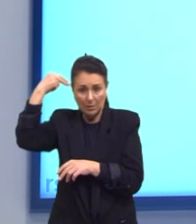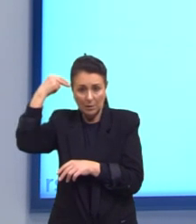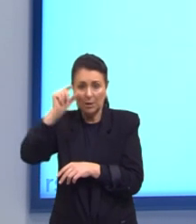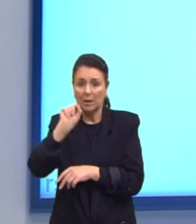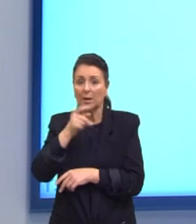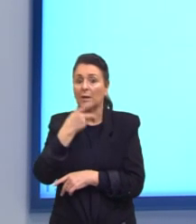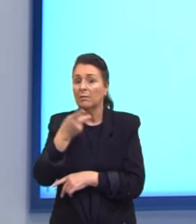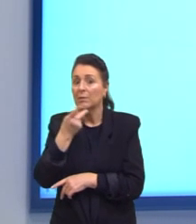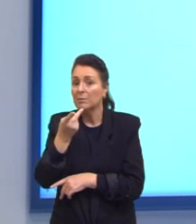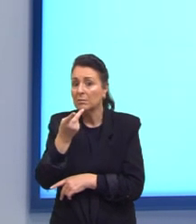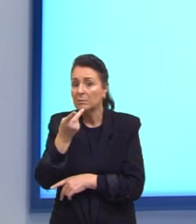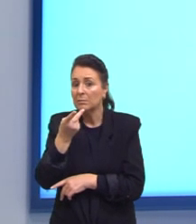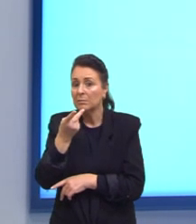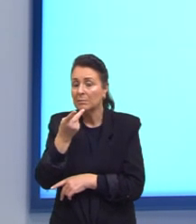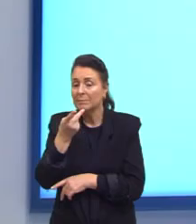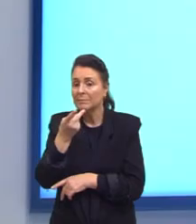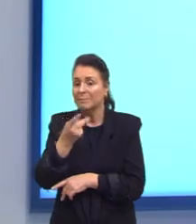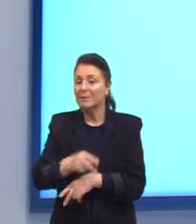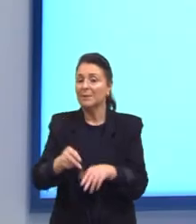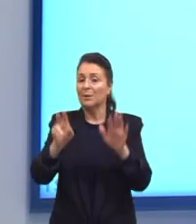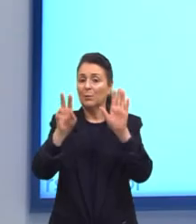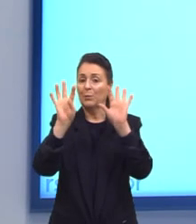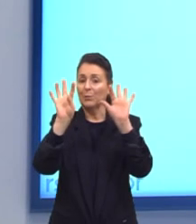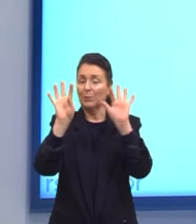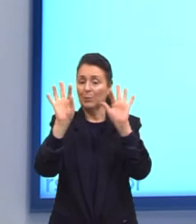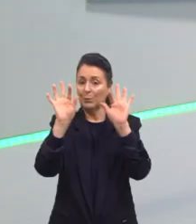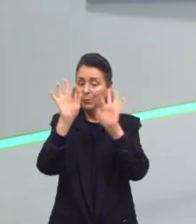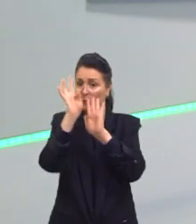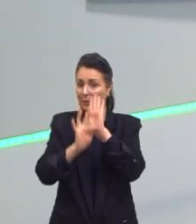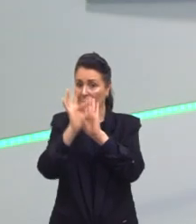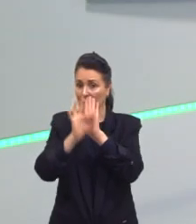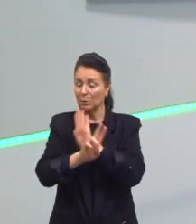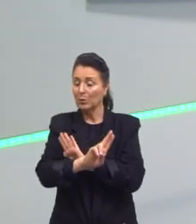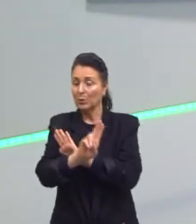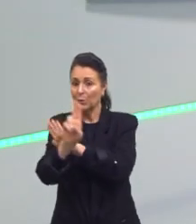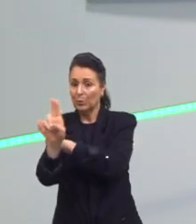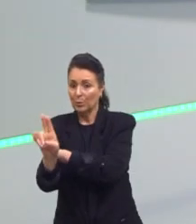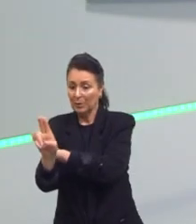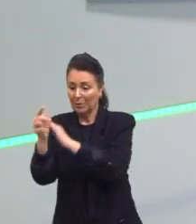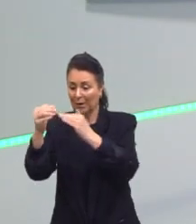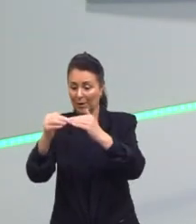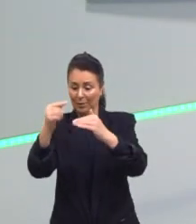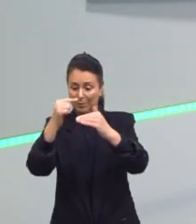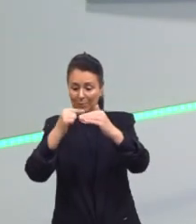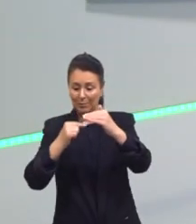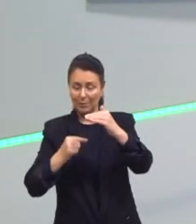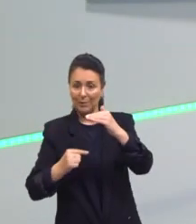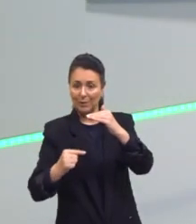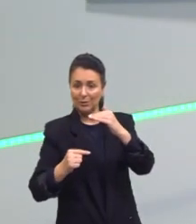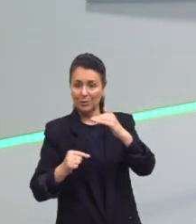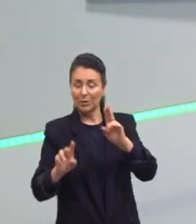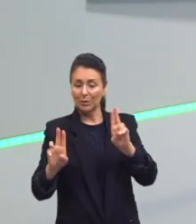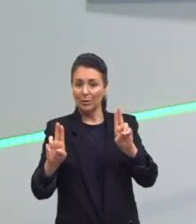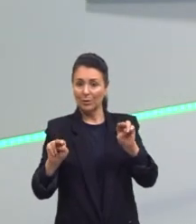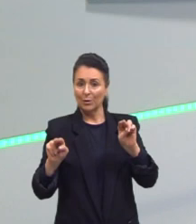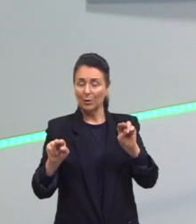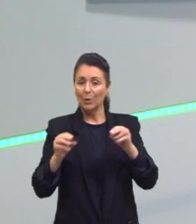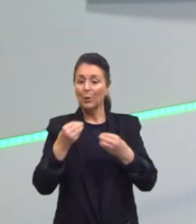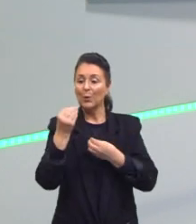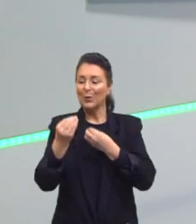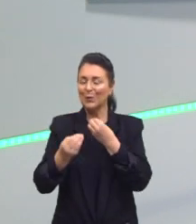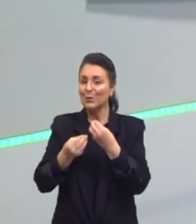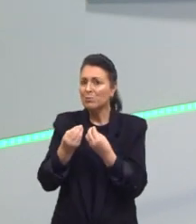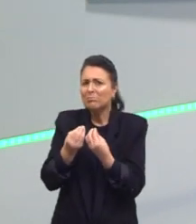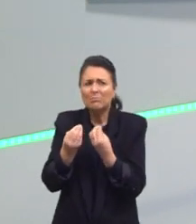Então aqui um textinho Que se chama Lá embaixo a gente tem o título dele Como falam os